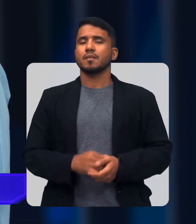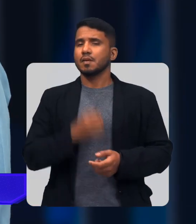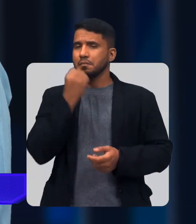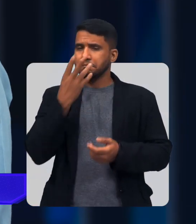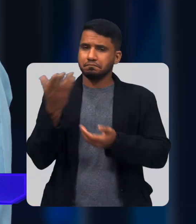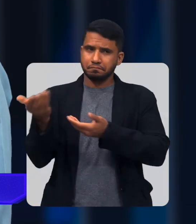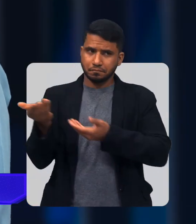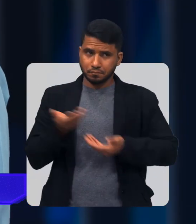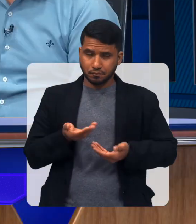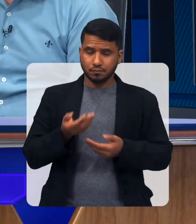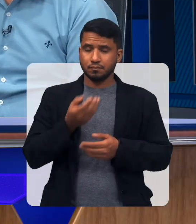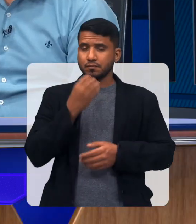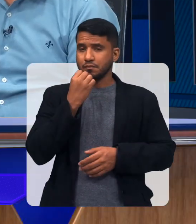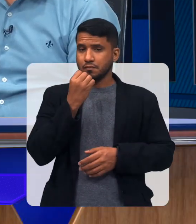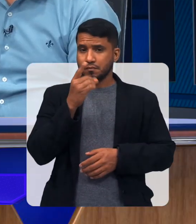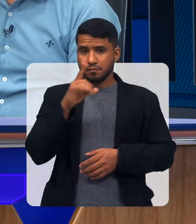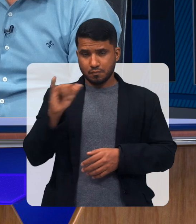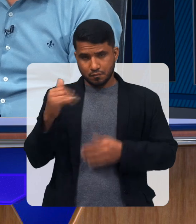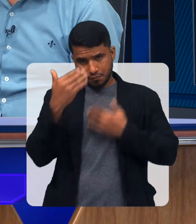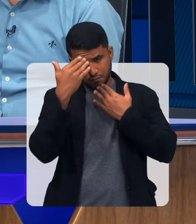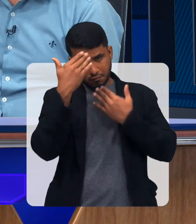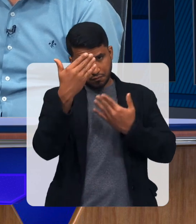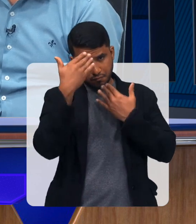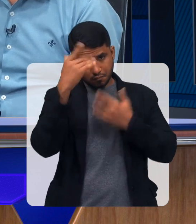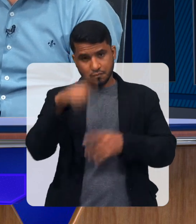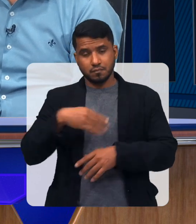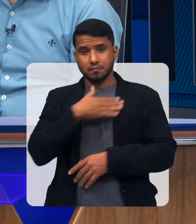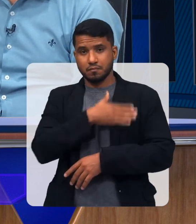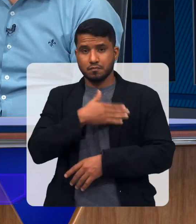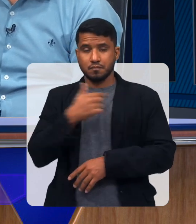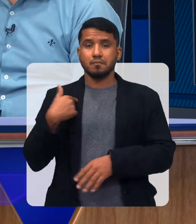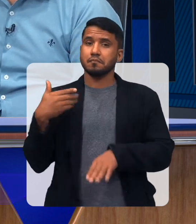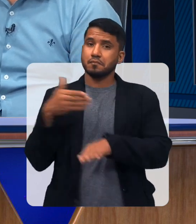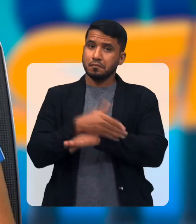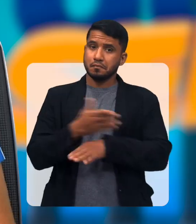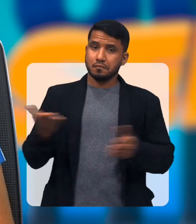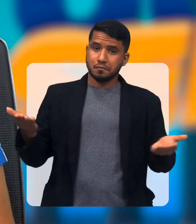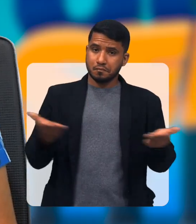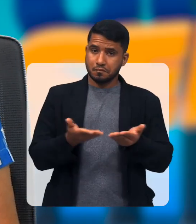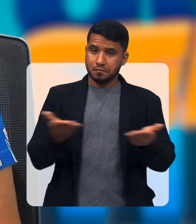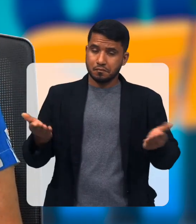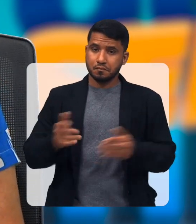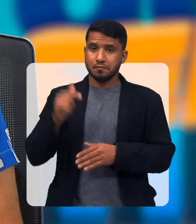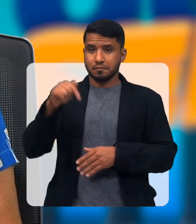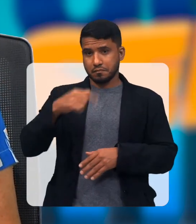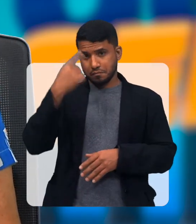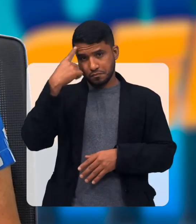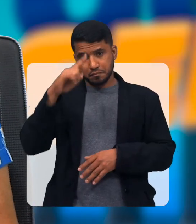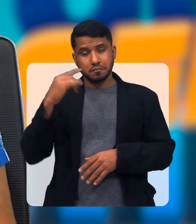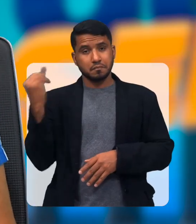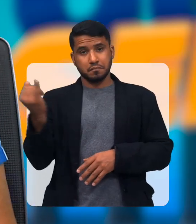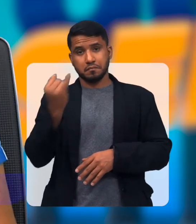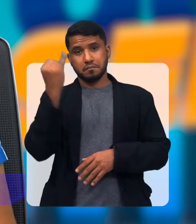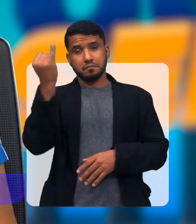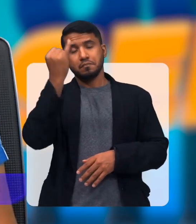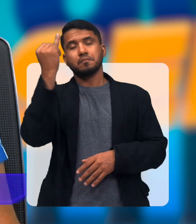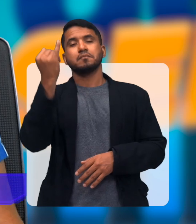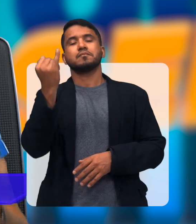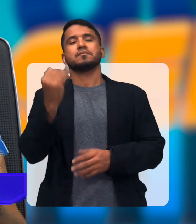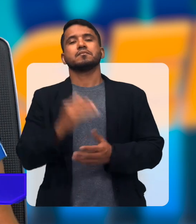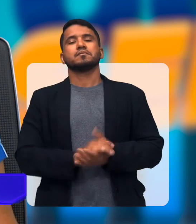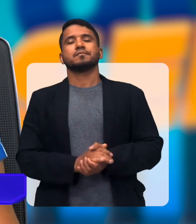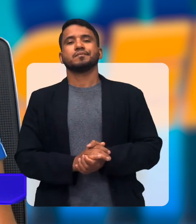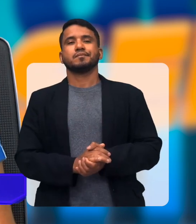bem-vinda, bom dia, seja bem-vinda Obrigada, é um grande prazer estar participando desse momento de grande relevância